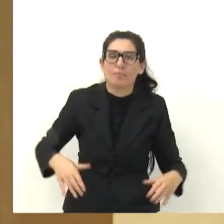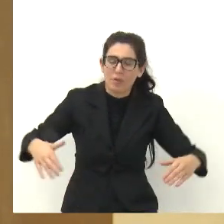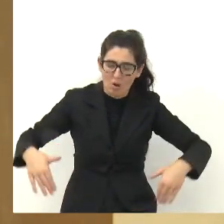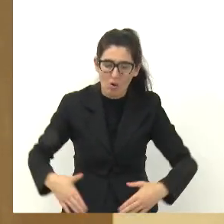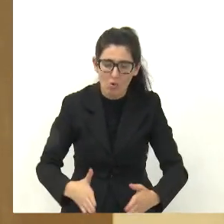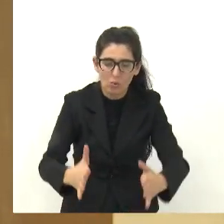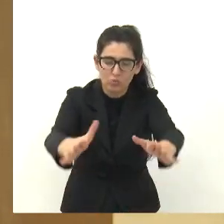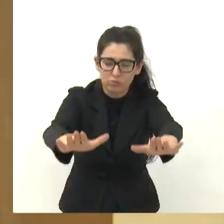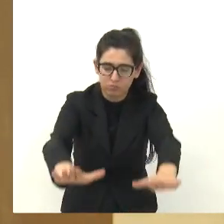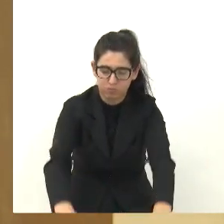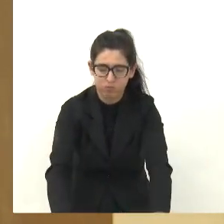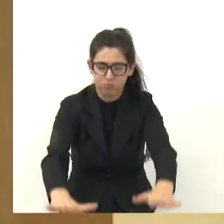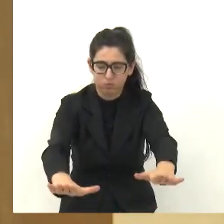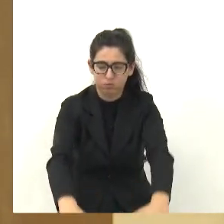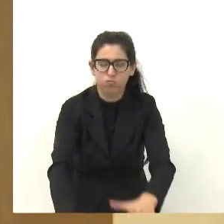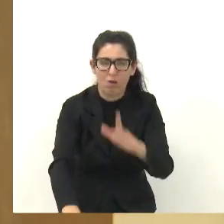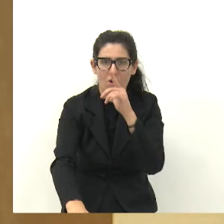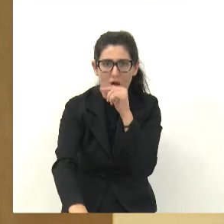falar para os moradores